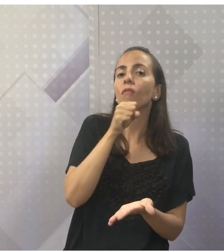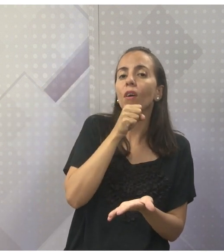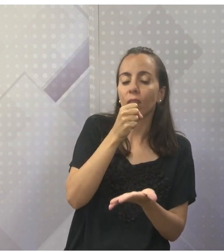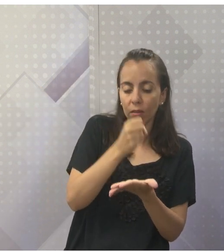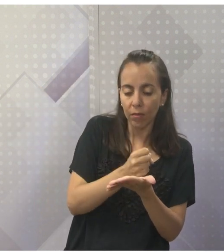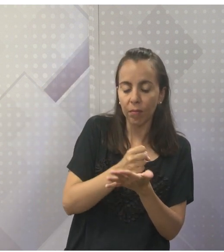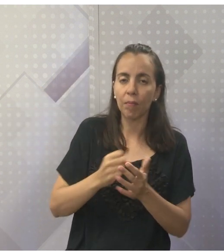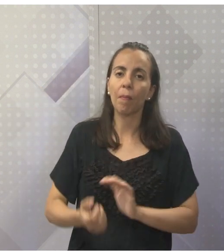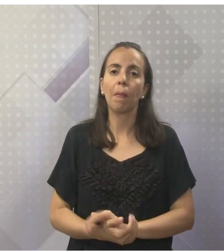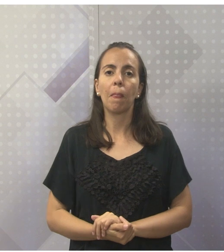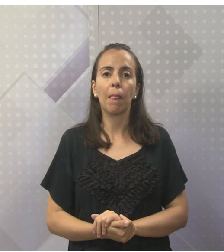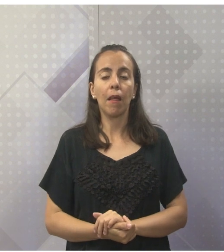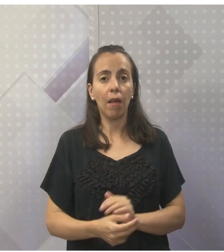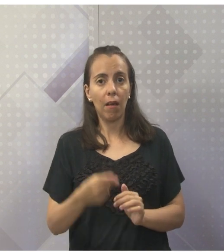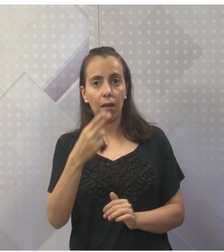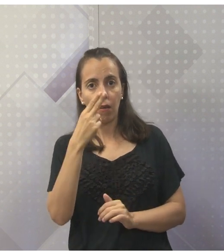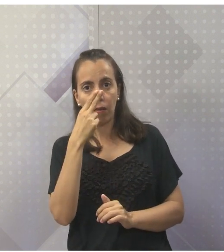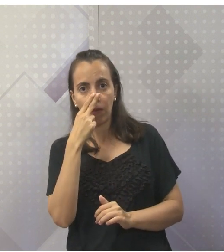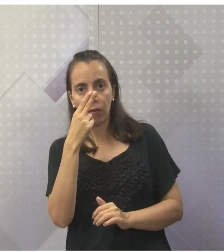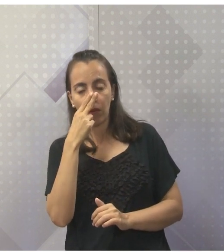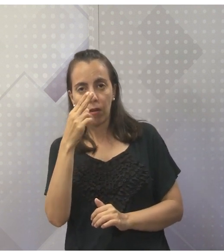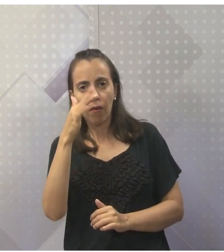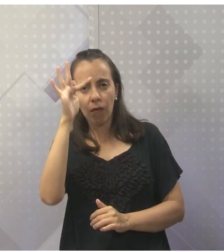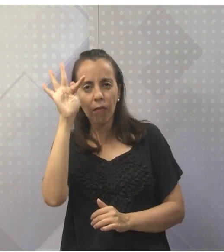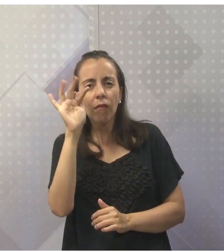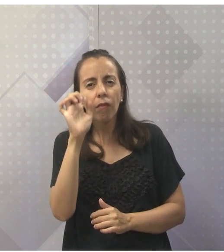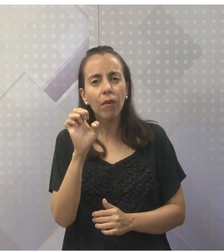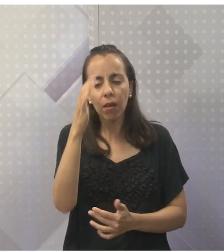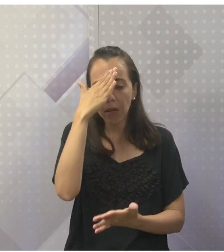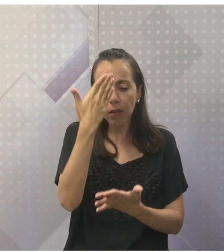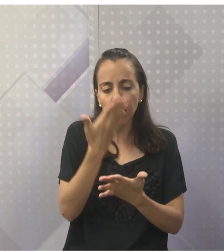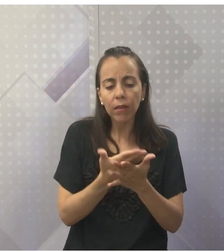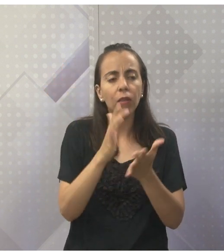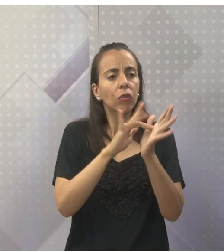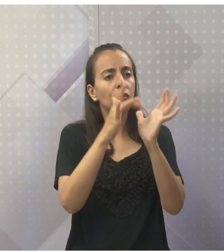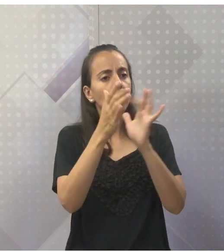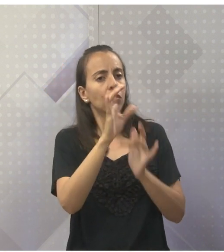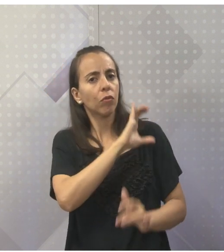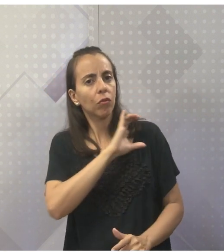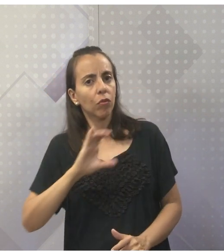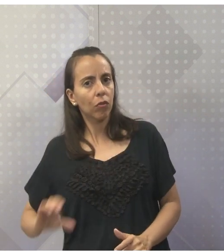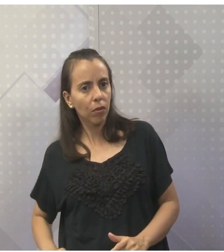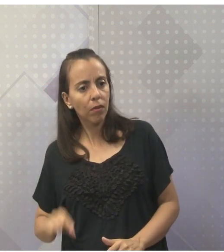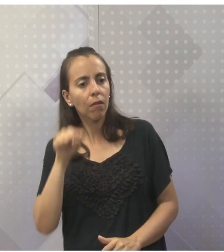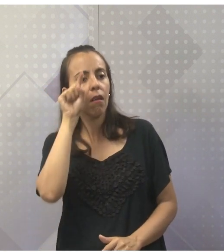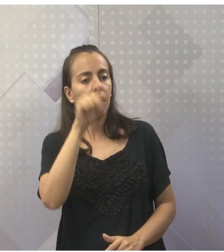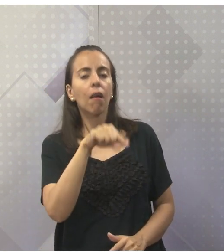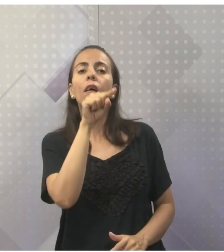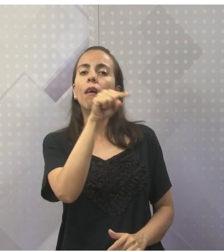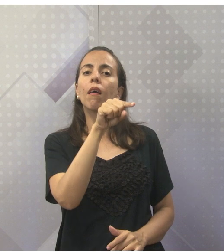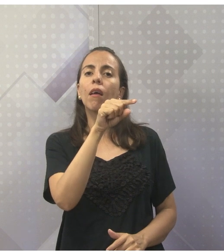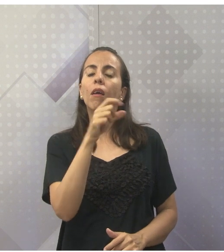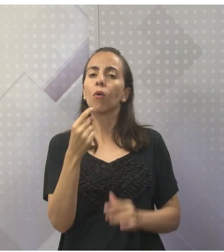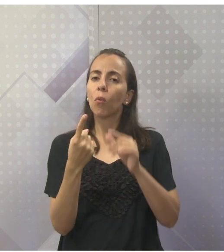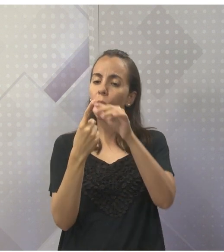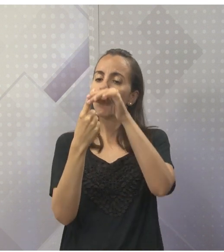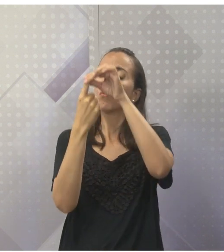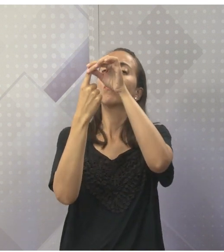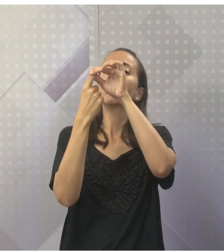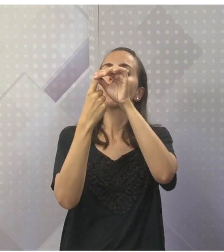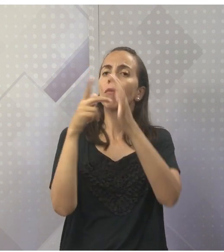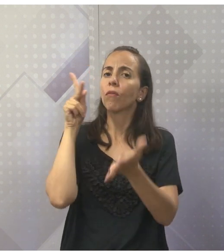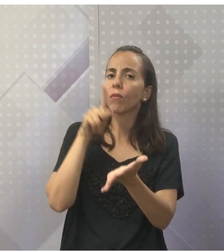fé cristã acredita essencialmente em Jesus como Cristo, como o único e